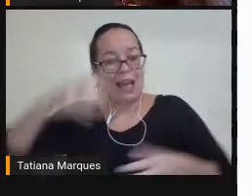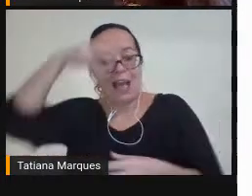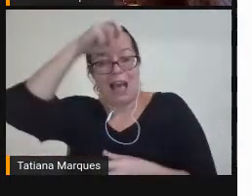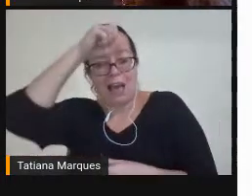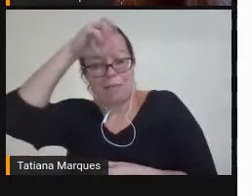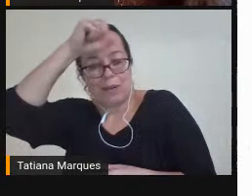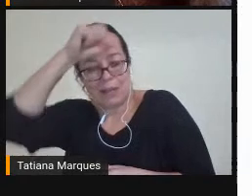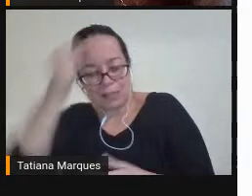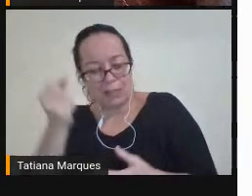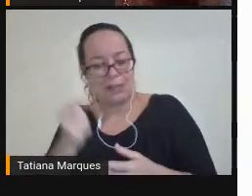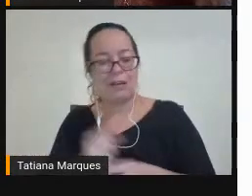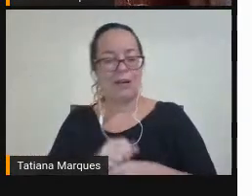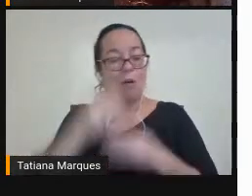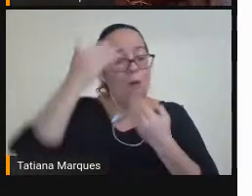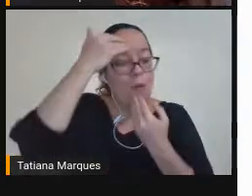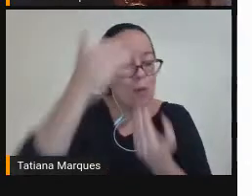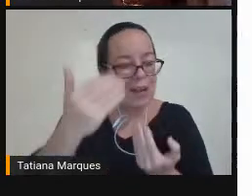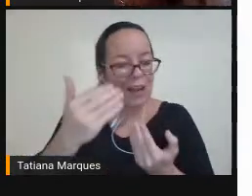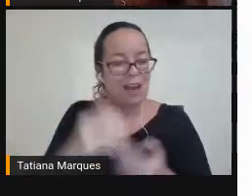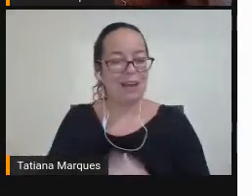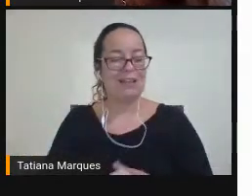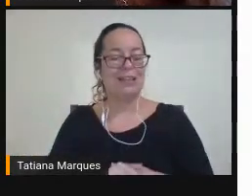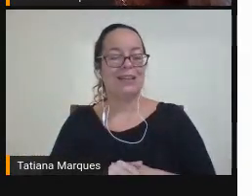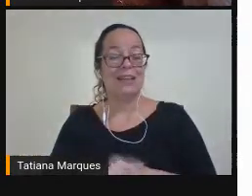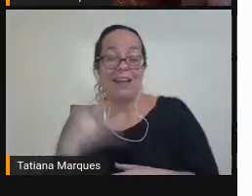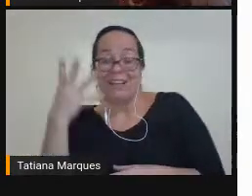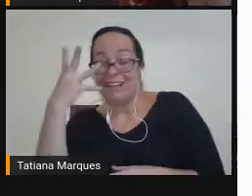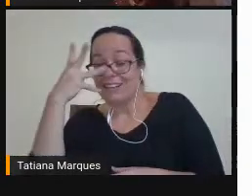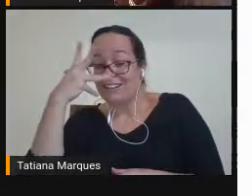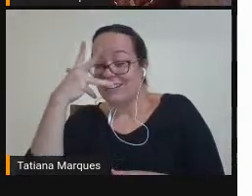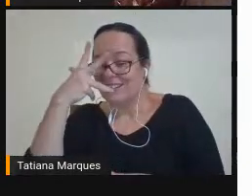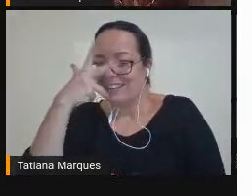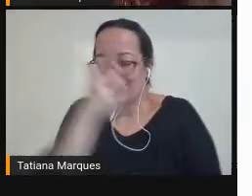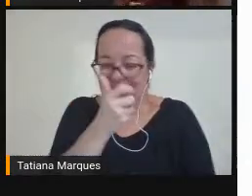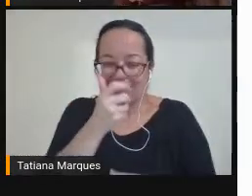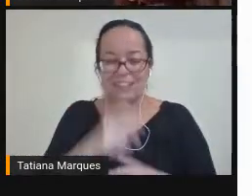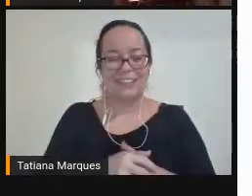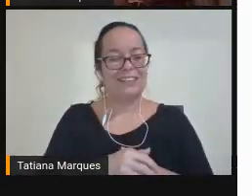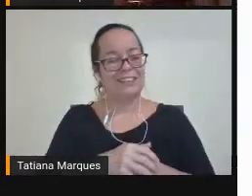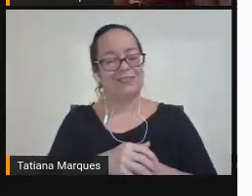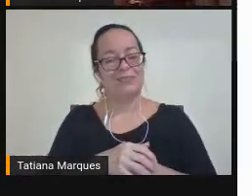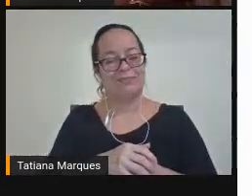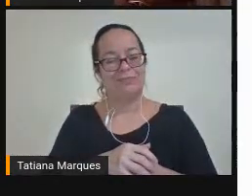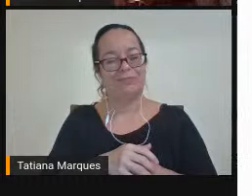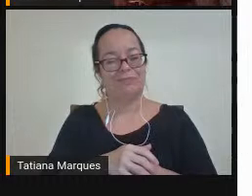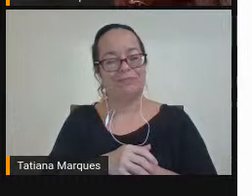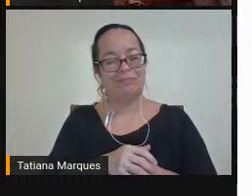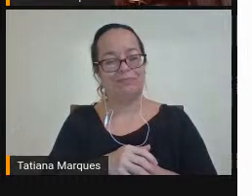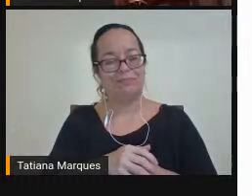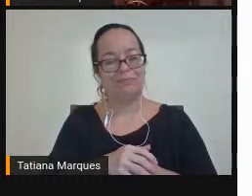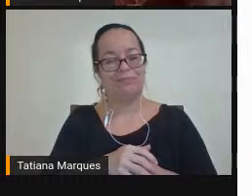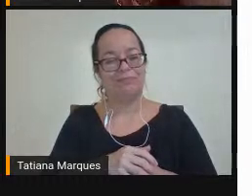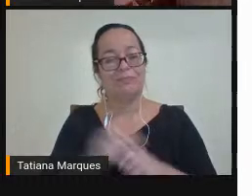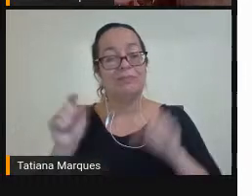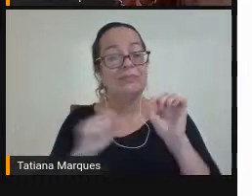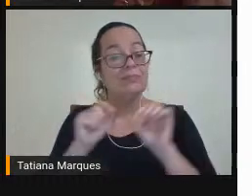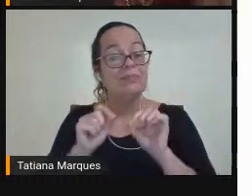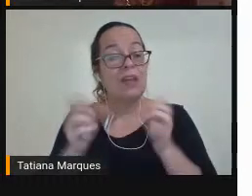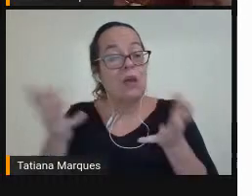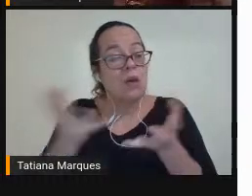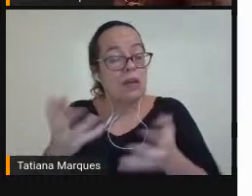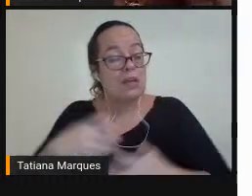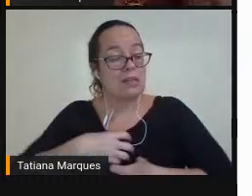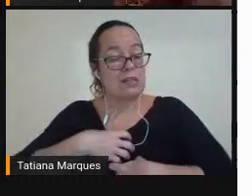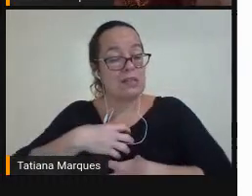Gratidão Esperança Bonitezas Adoro Bonitezas Eu queria Sentir